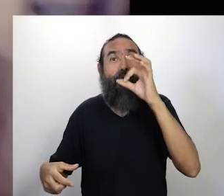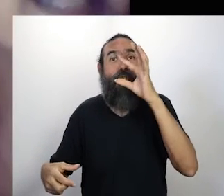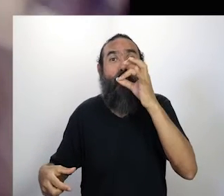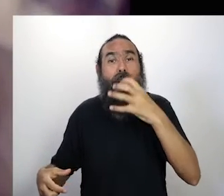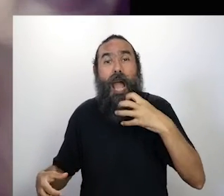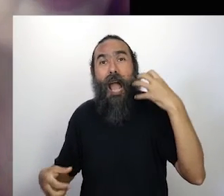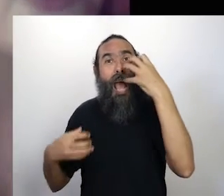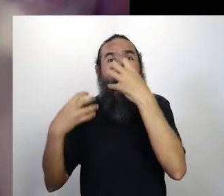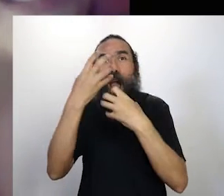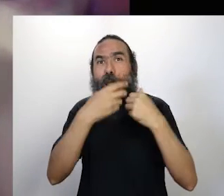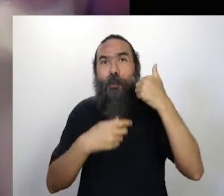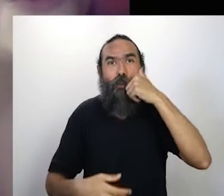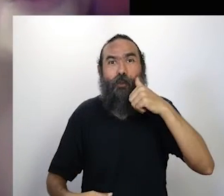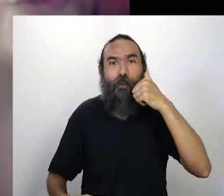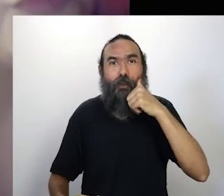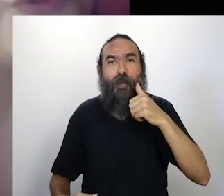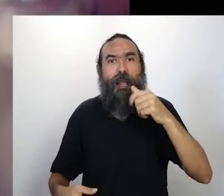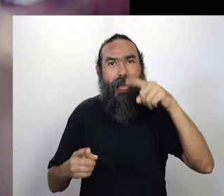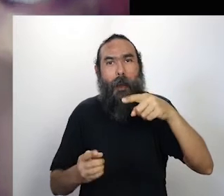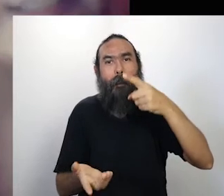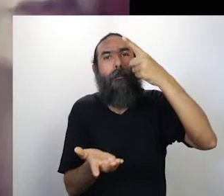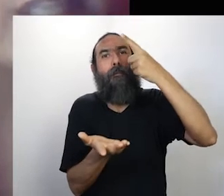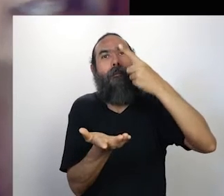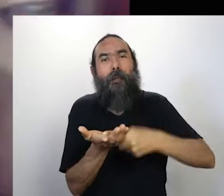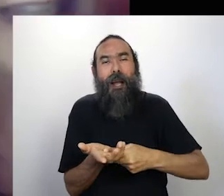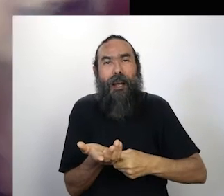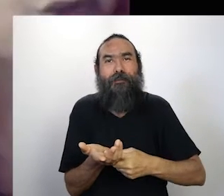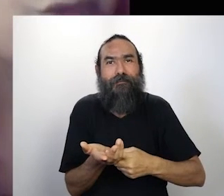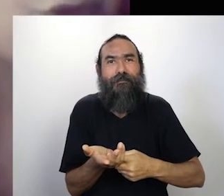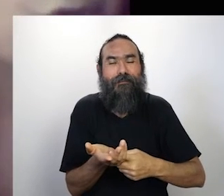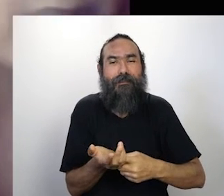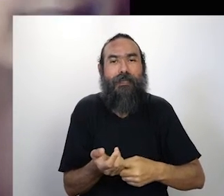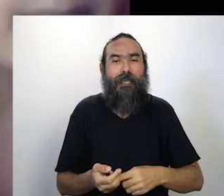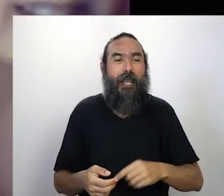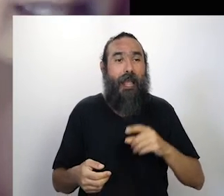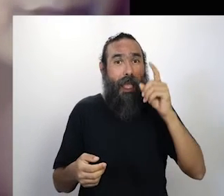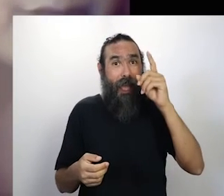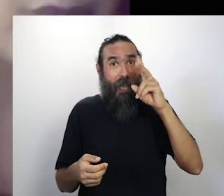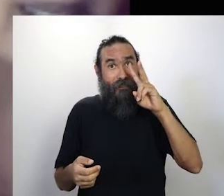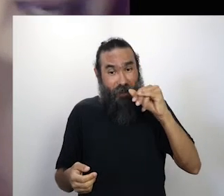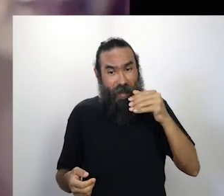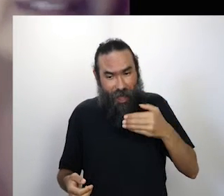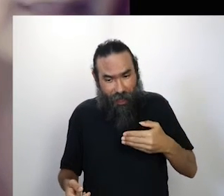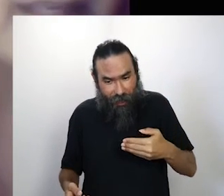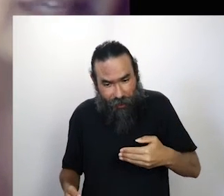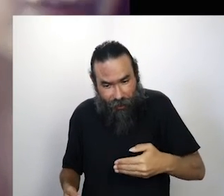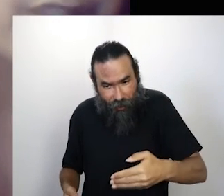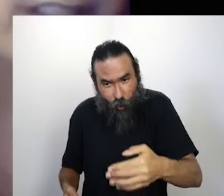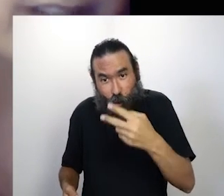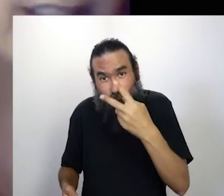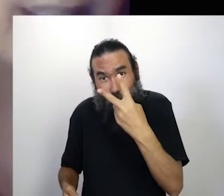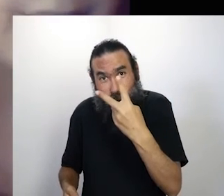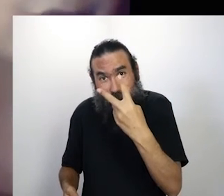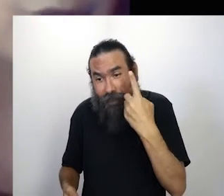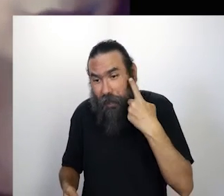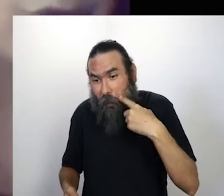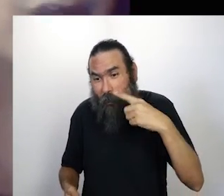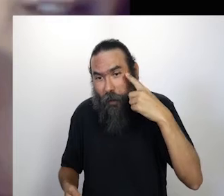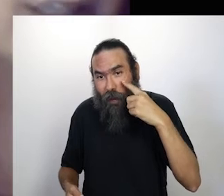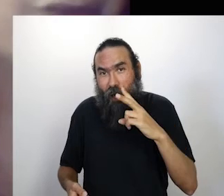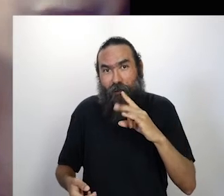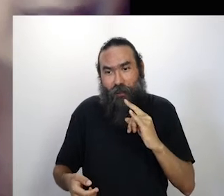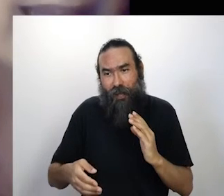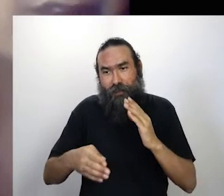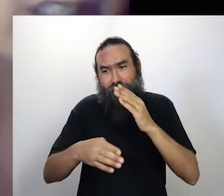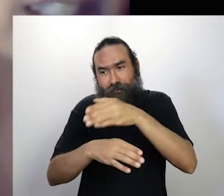marcar esse período do grupo. Íamos entrar em estúdio duas semanas depois que a pandemia foi... O